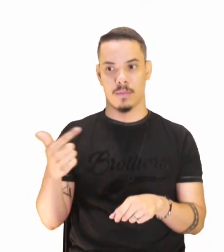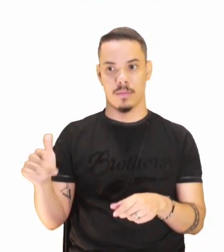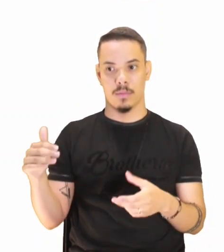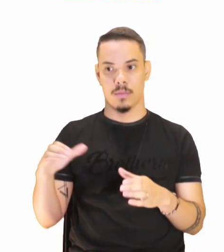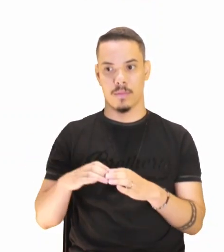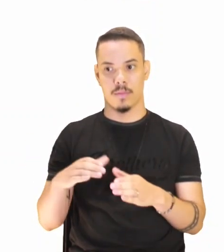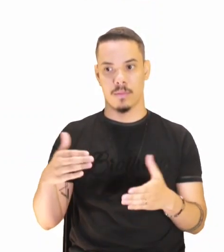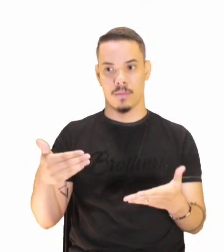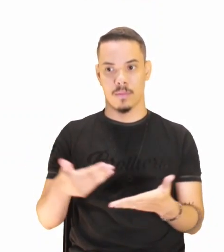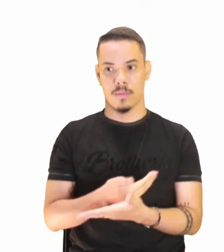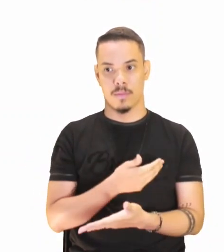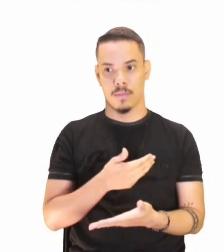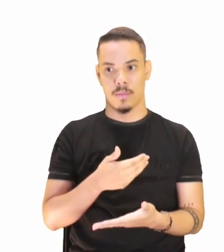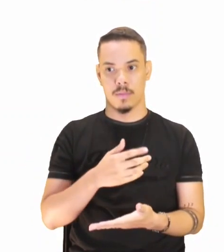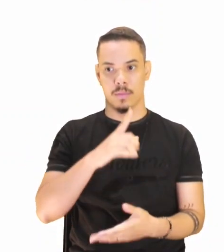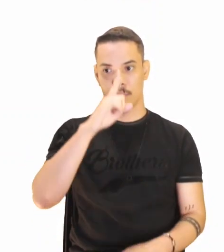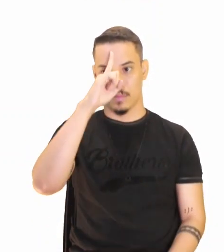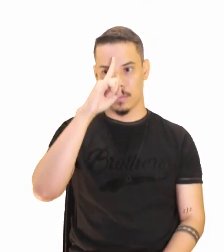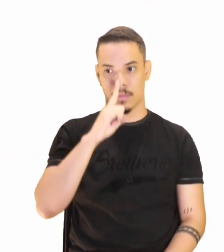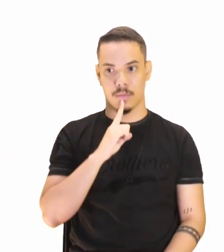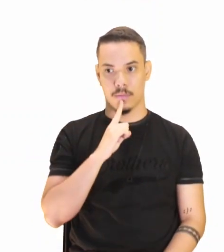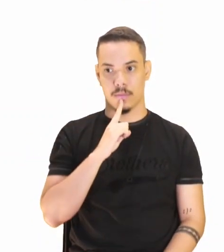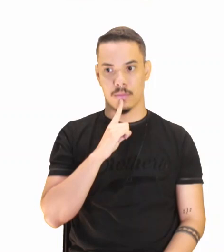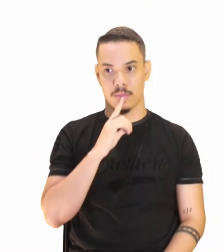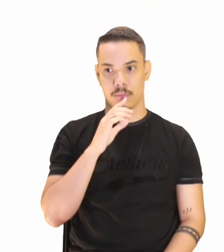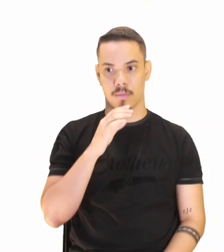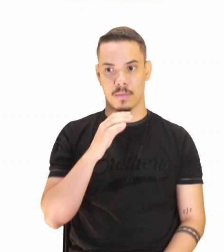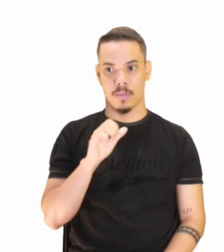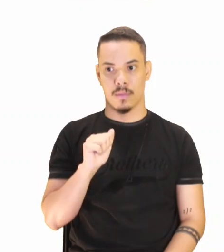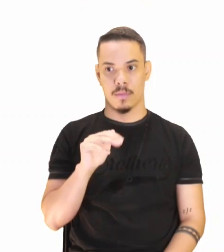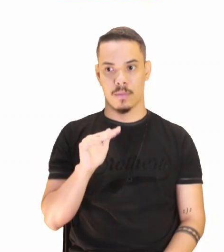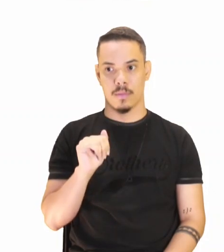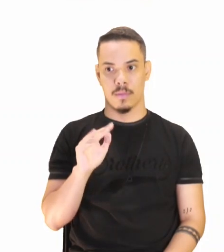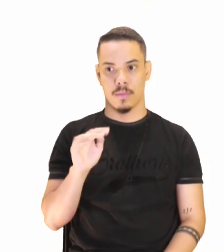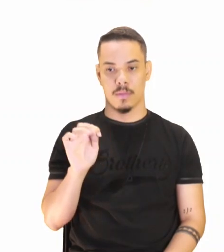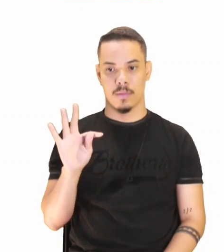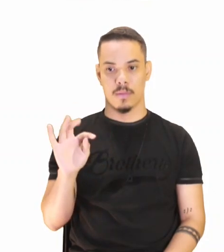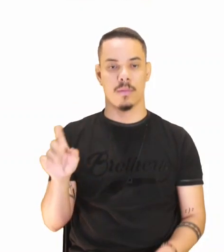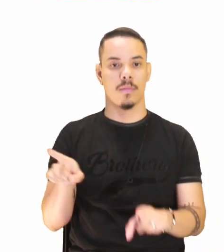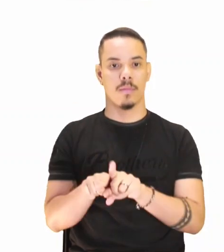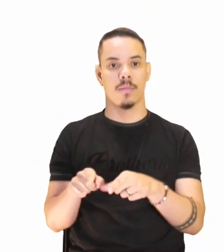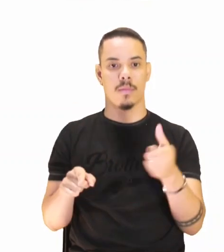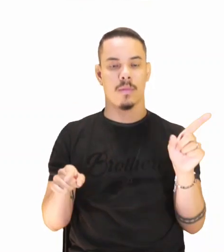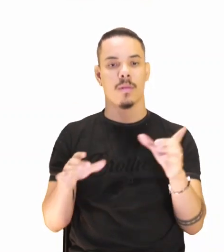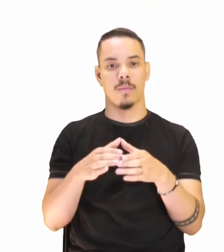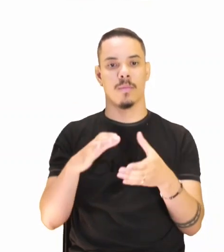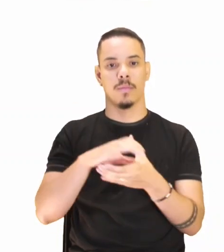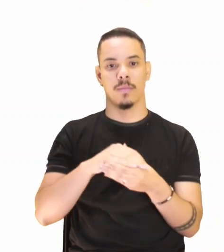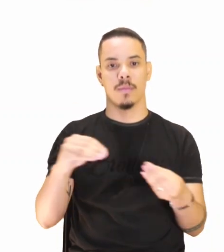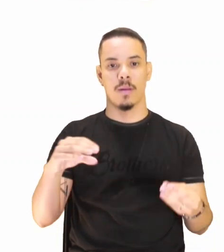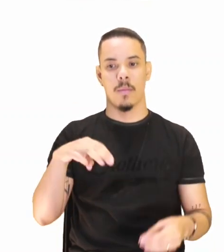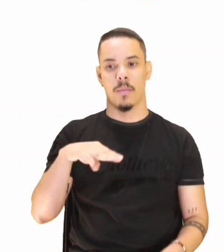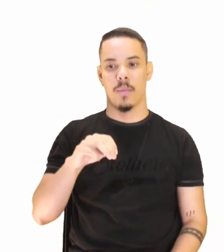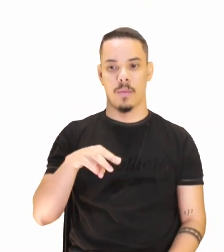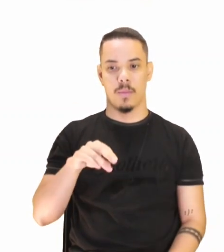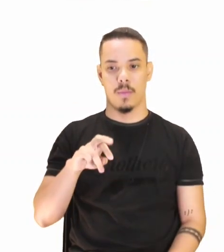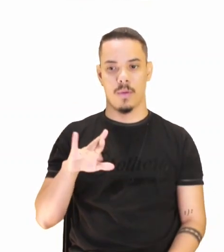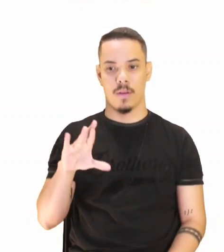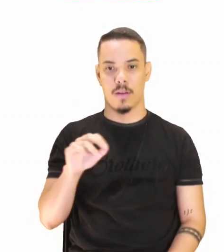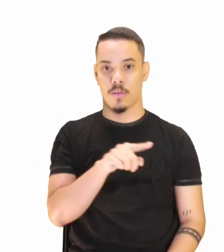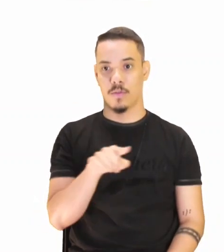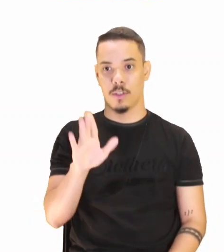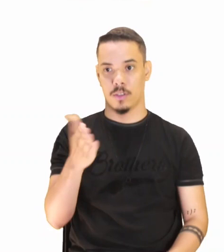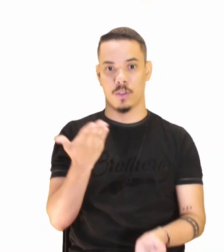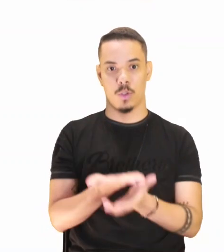já está afirmando o que é. E depois você vai identificar, porque você já estudou lá, aqui com a